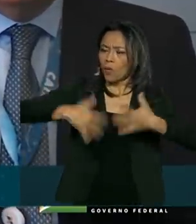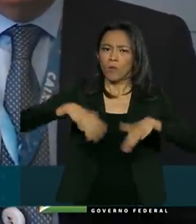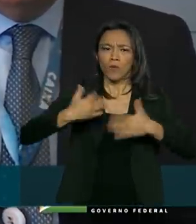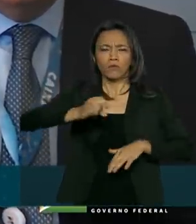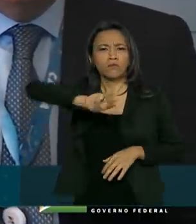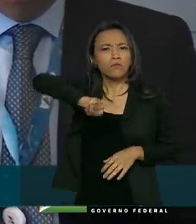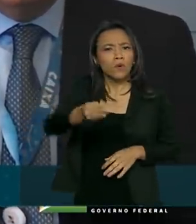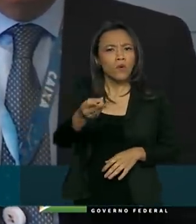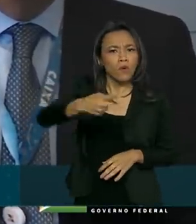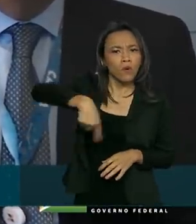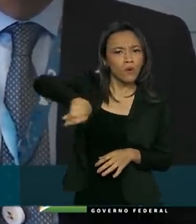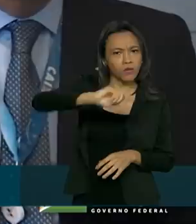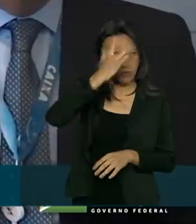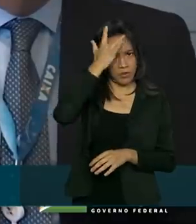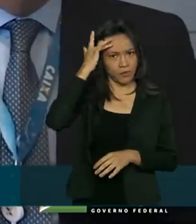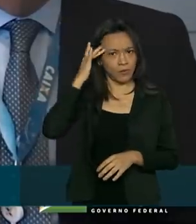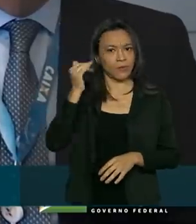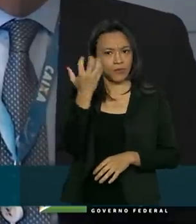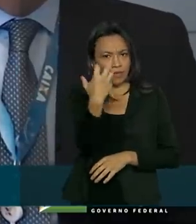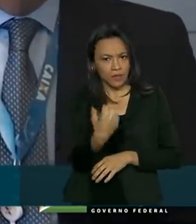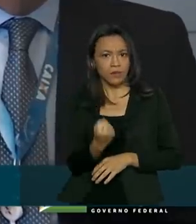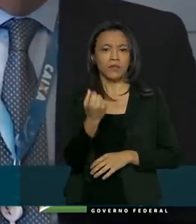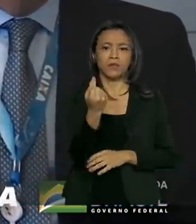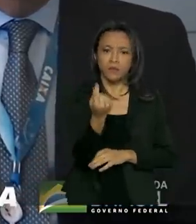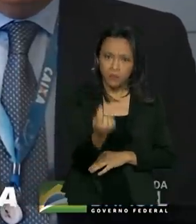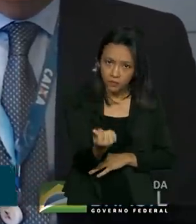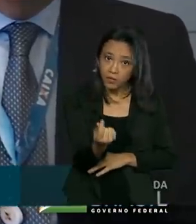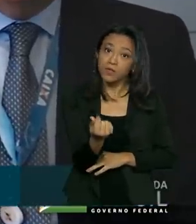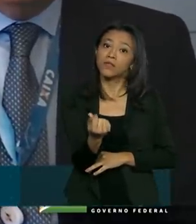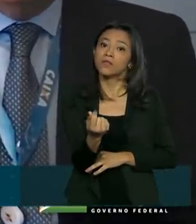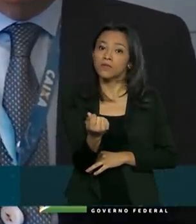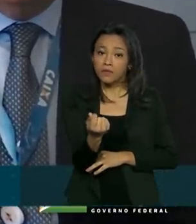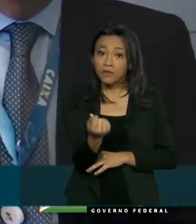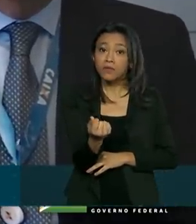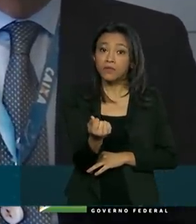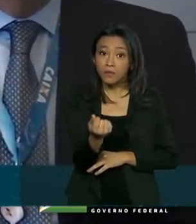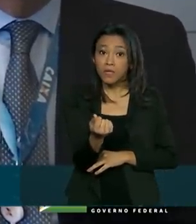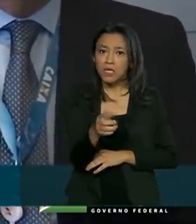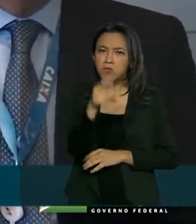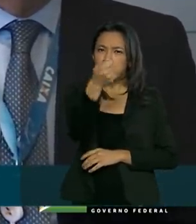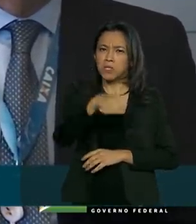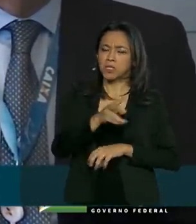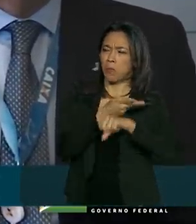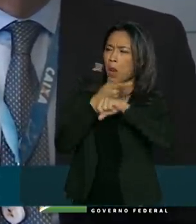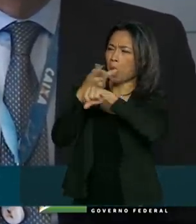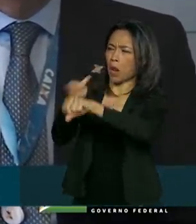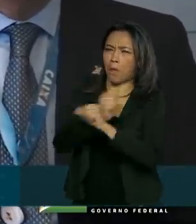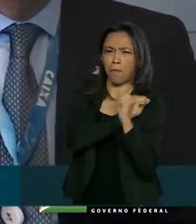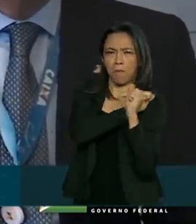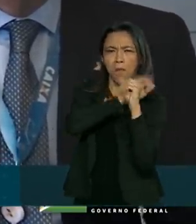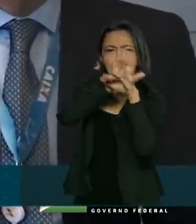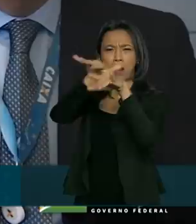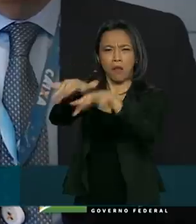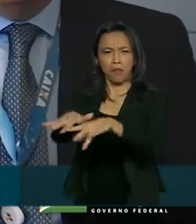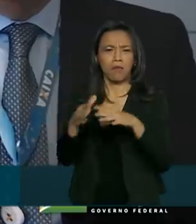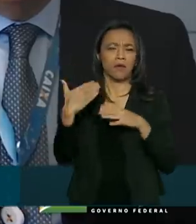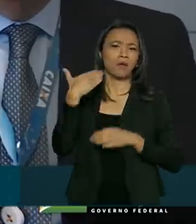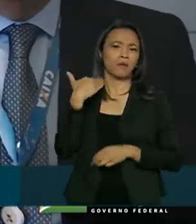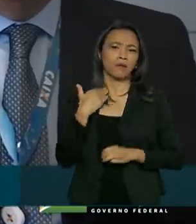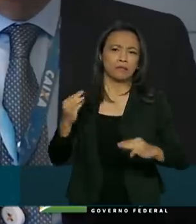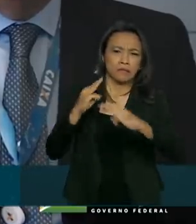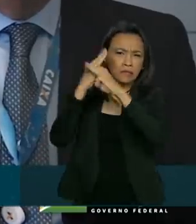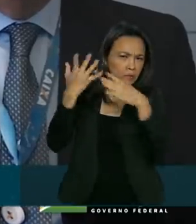de brasileiros recebendo e sem movimentos nas agências, sem aquele tipo de fila que